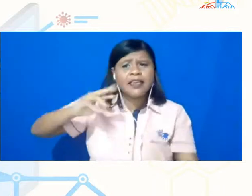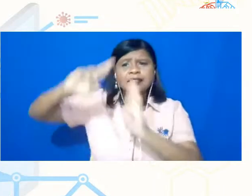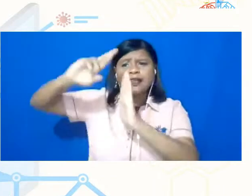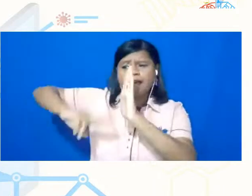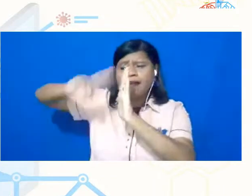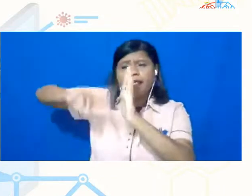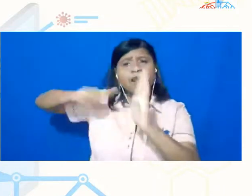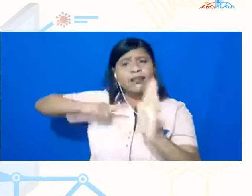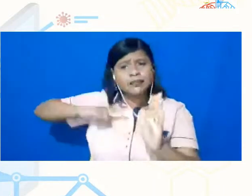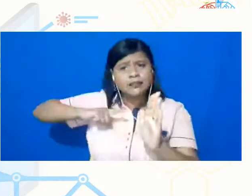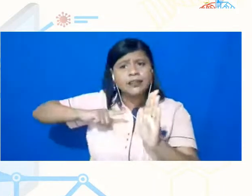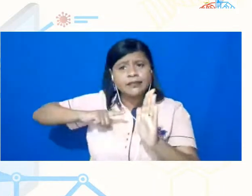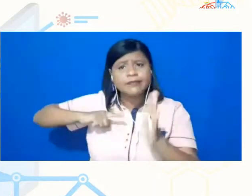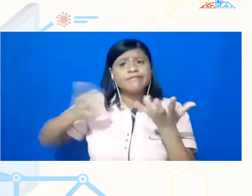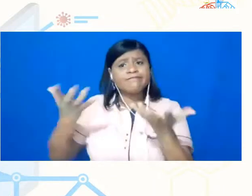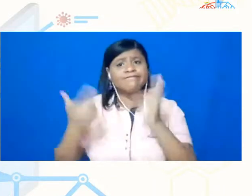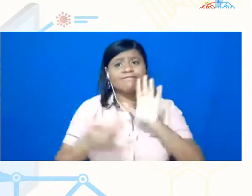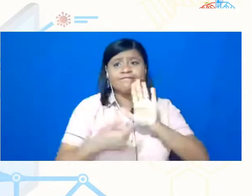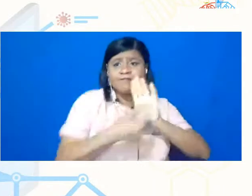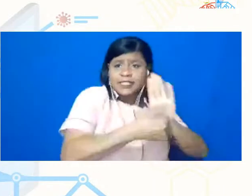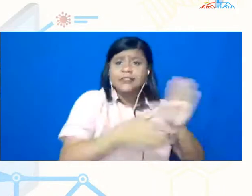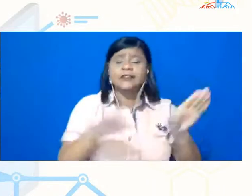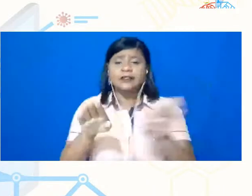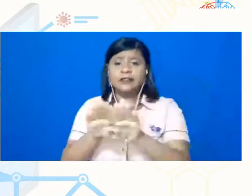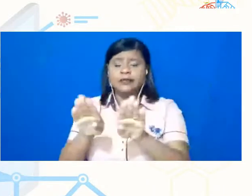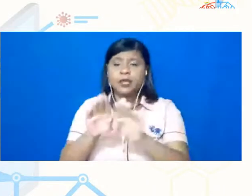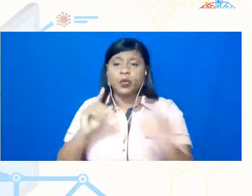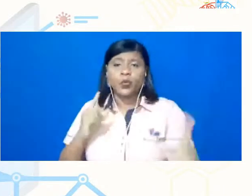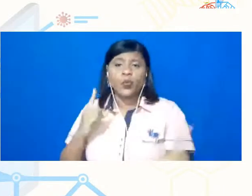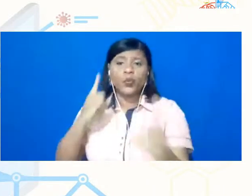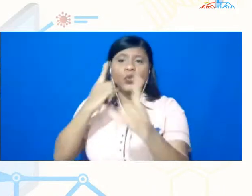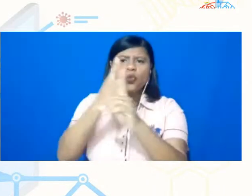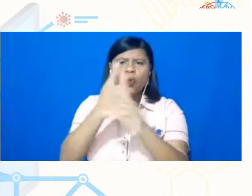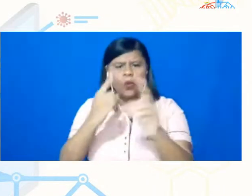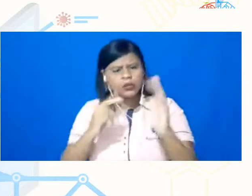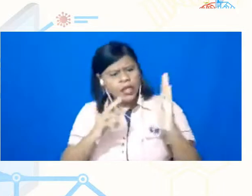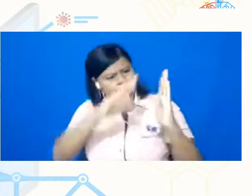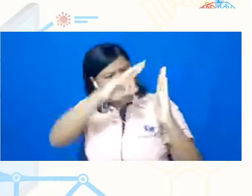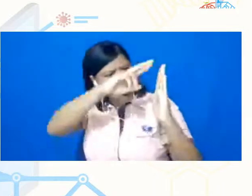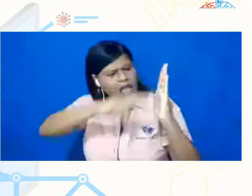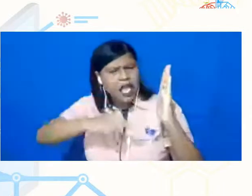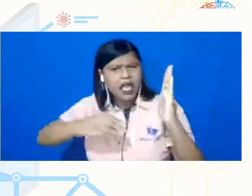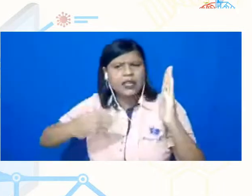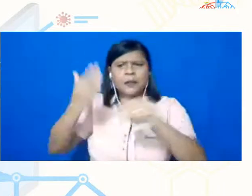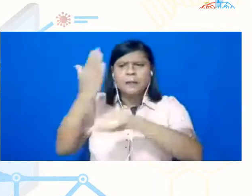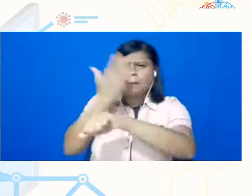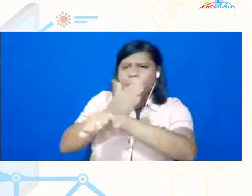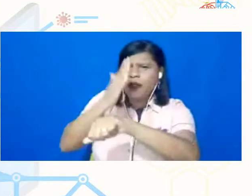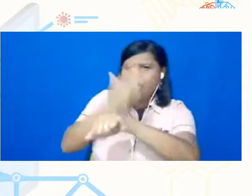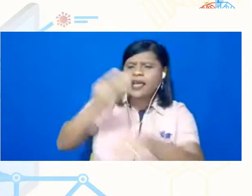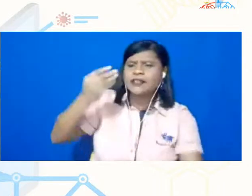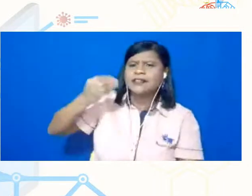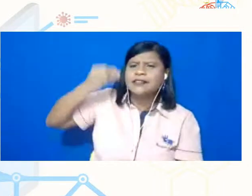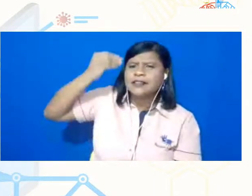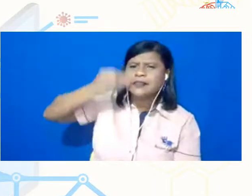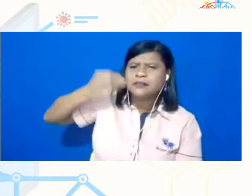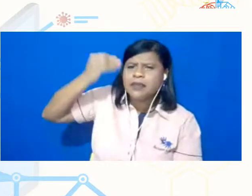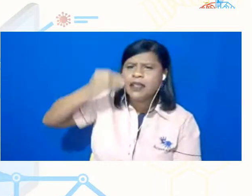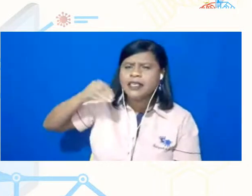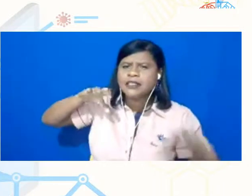e esse encontro, né, do relato do que é vivido, da prática concreta,